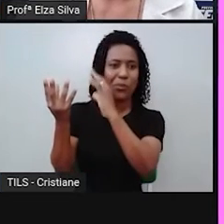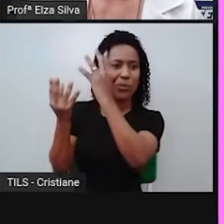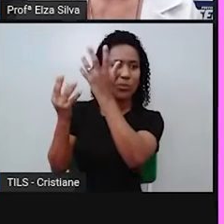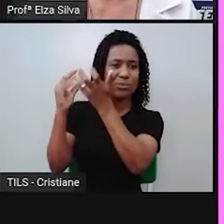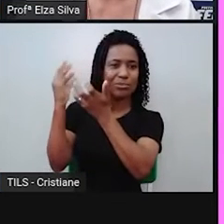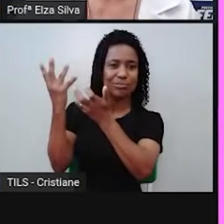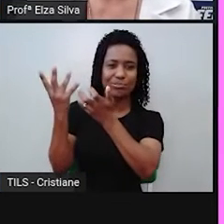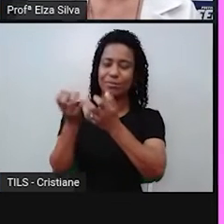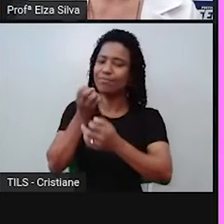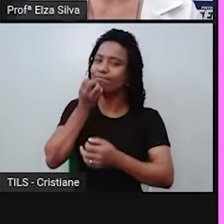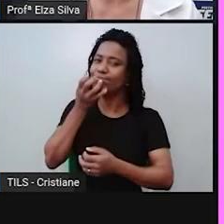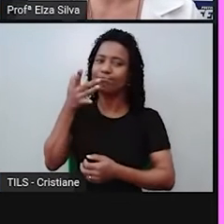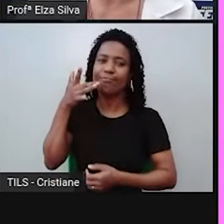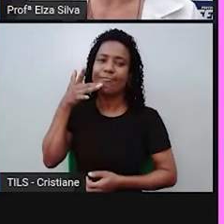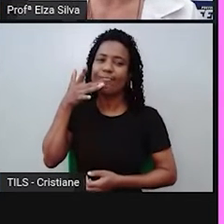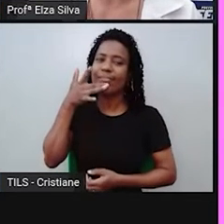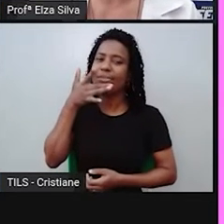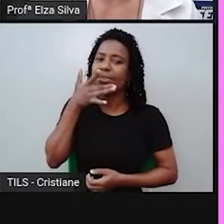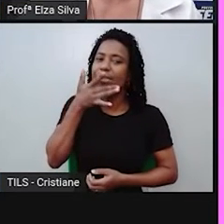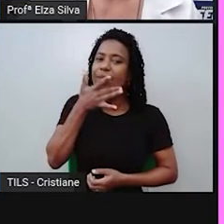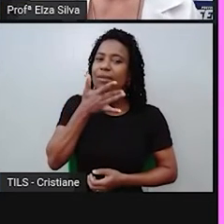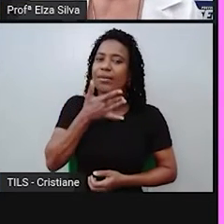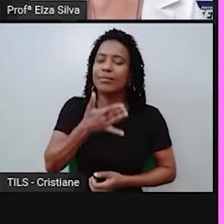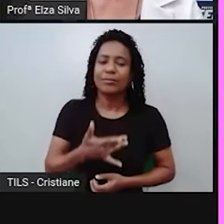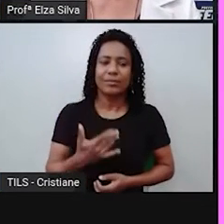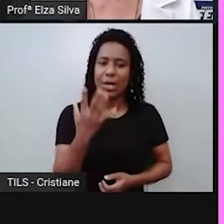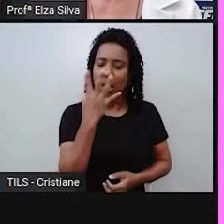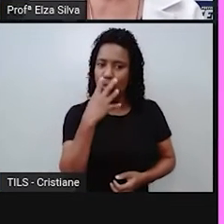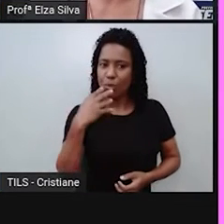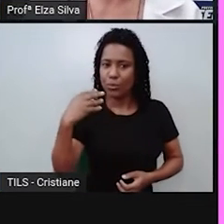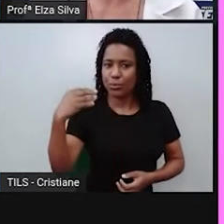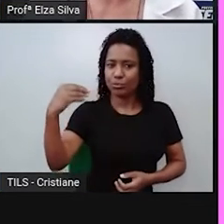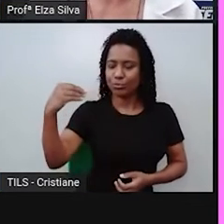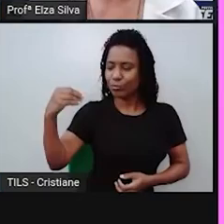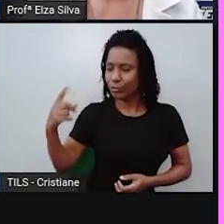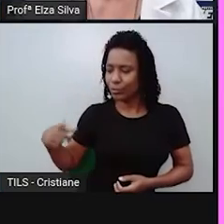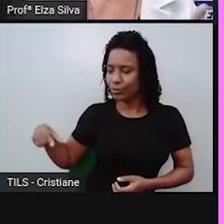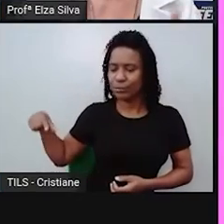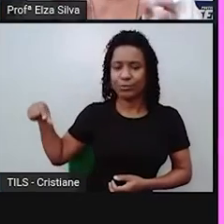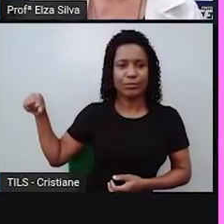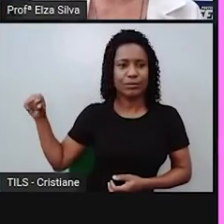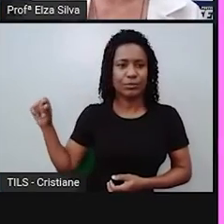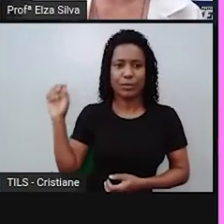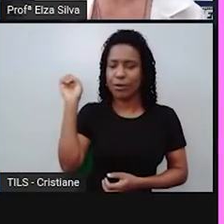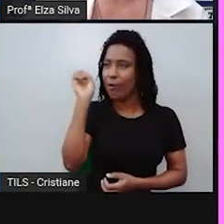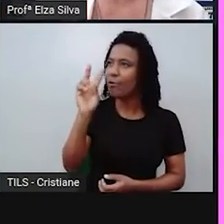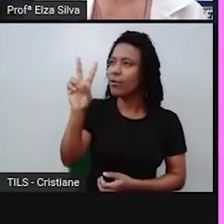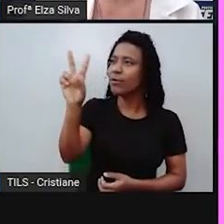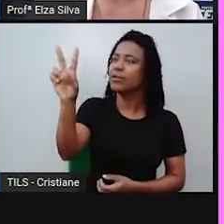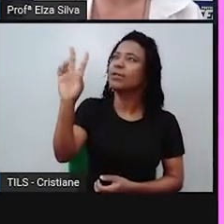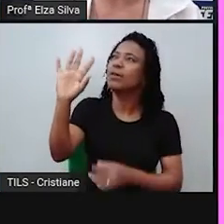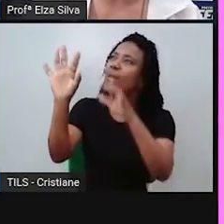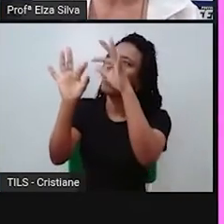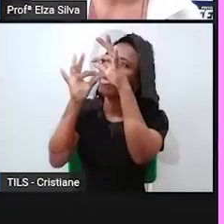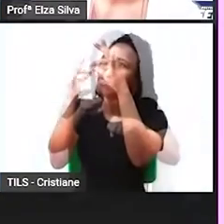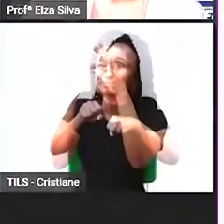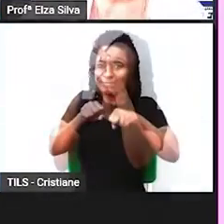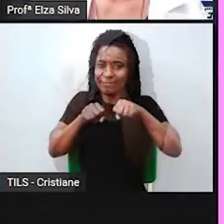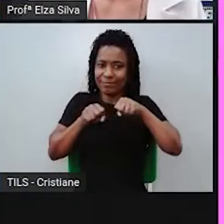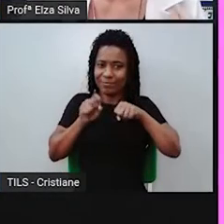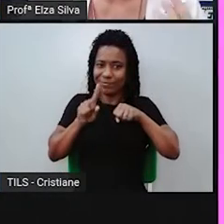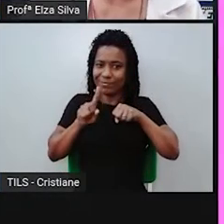A raposa estava com tanta sede. Então, quando viu as uvas, quis comê-las imediatamente.